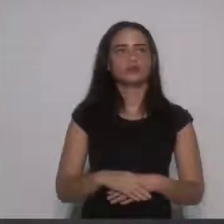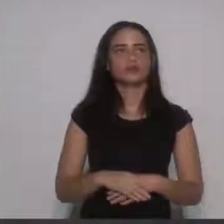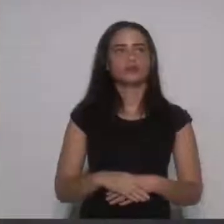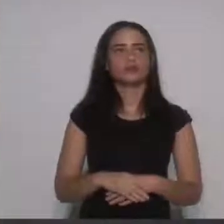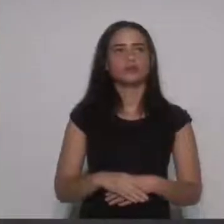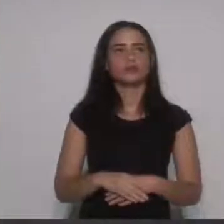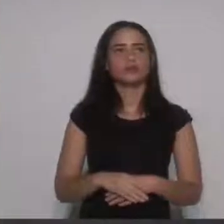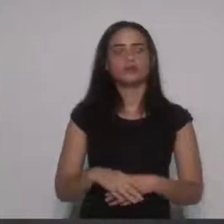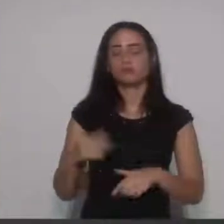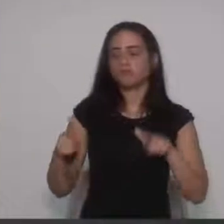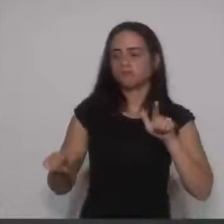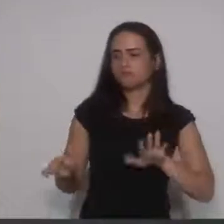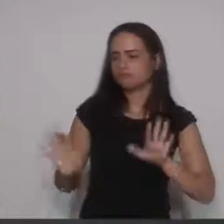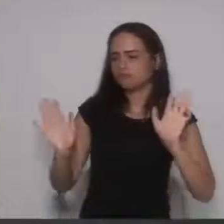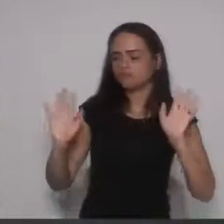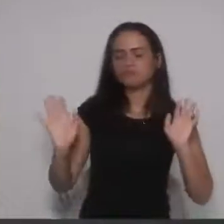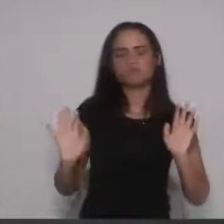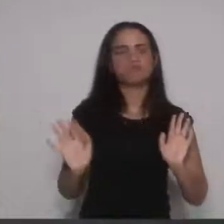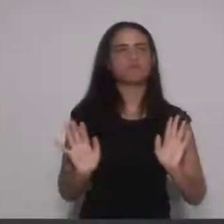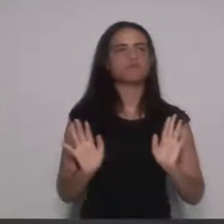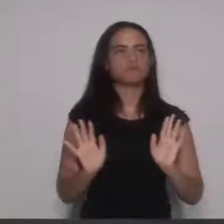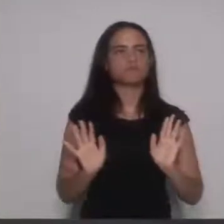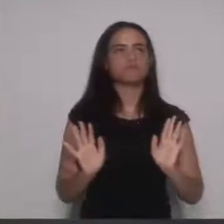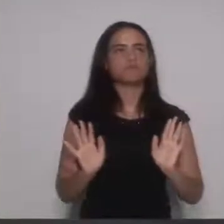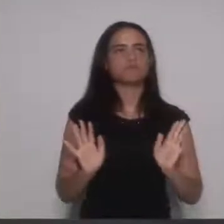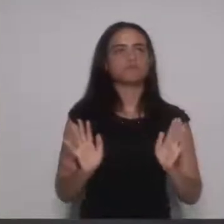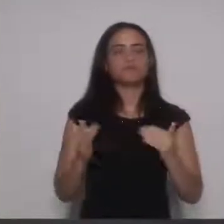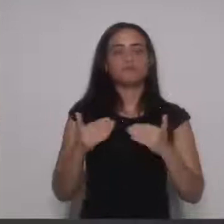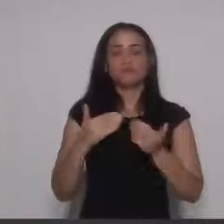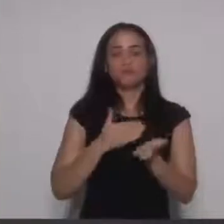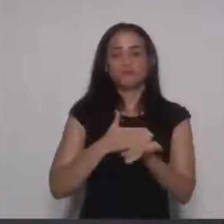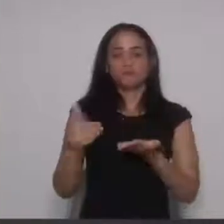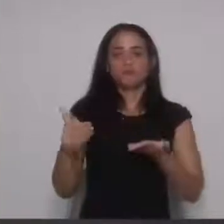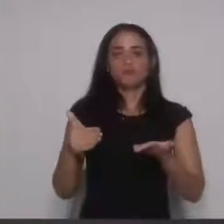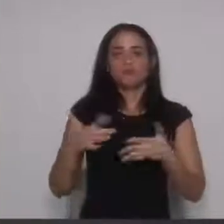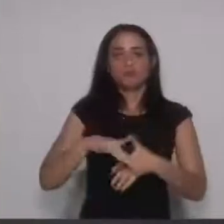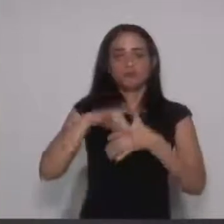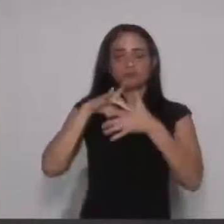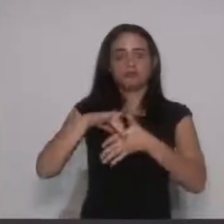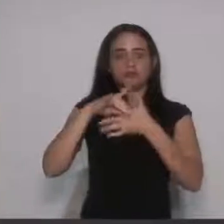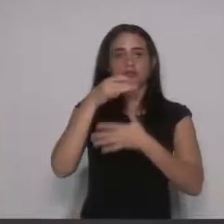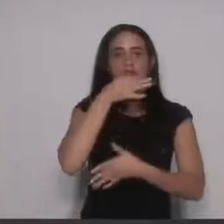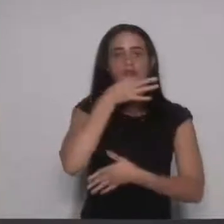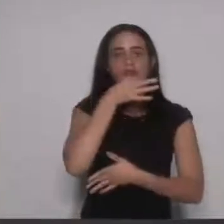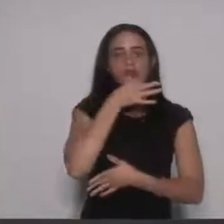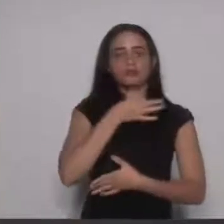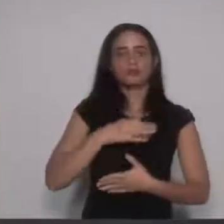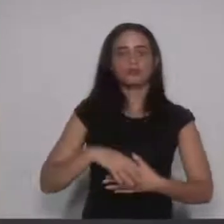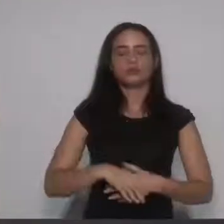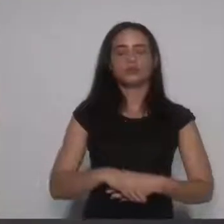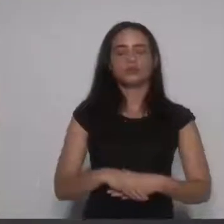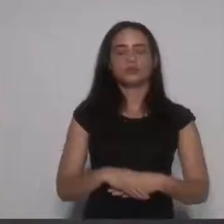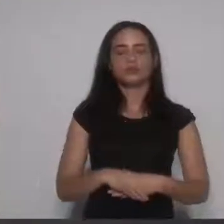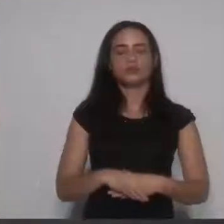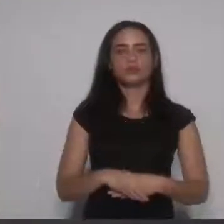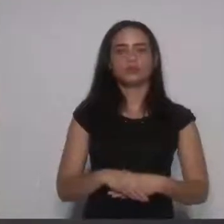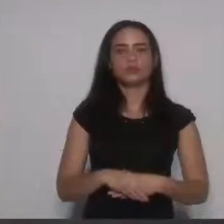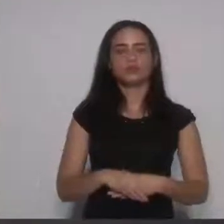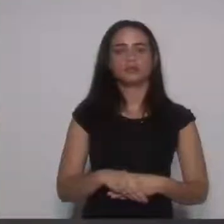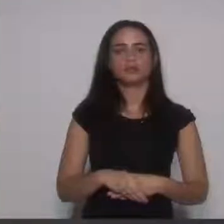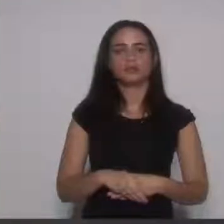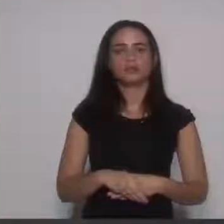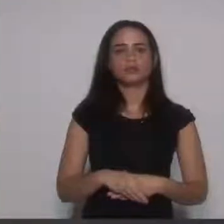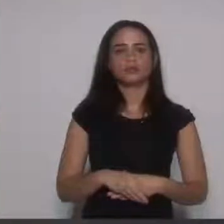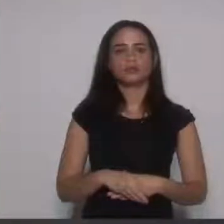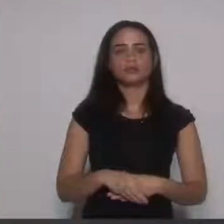Nenhum mais, senhores vereadores, querendo discuti-lo, está aberto para lideranças encaminhar a votação. Não